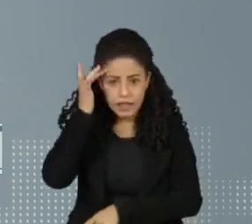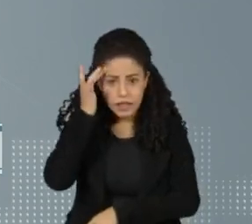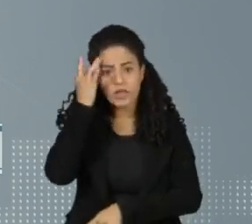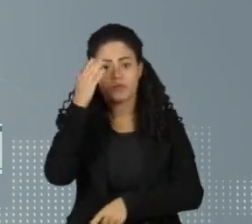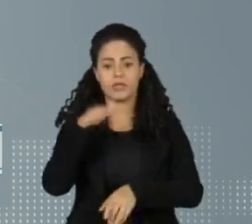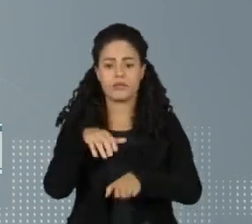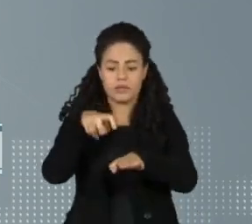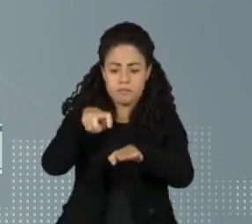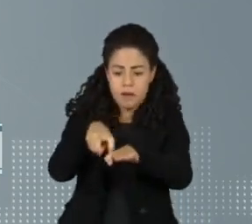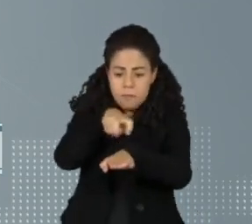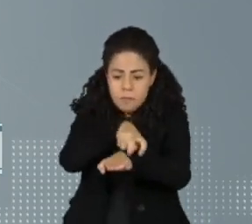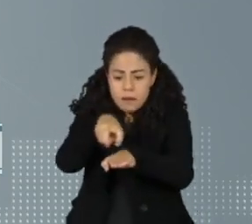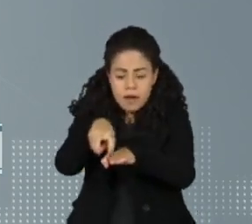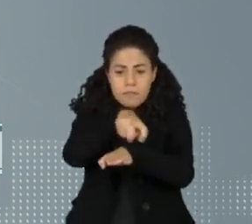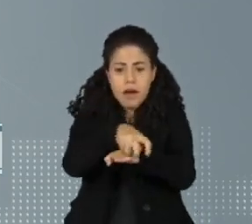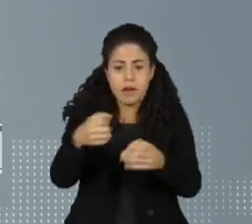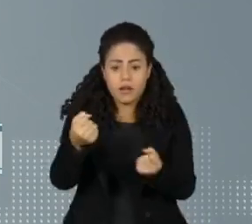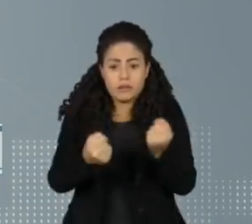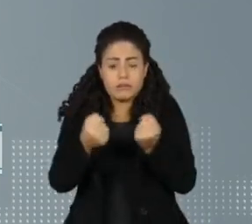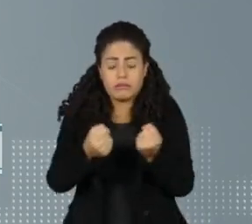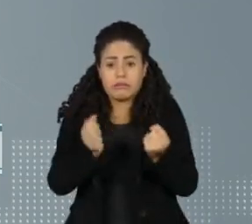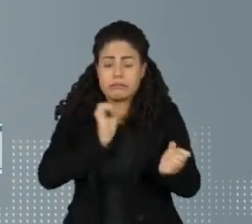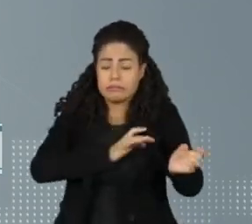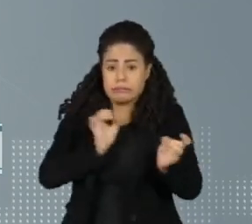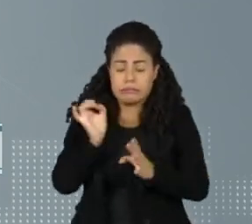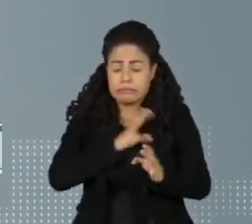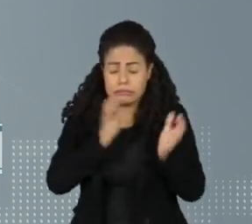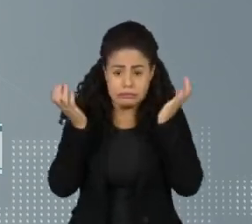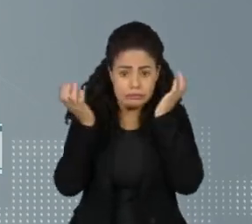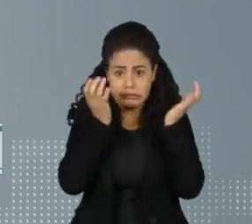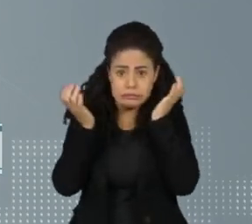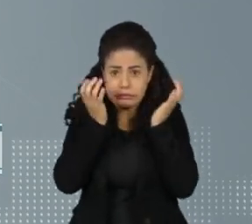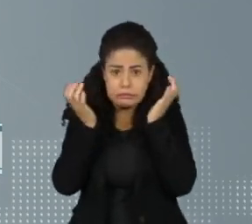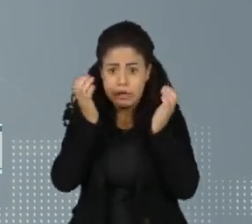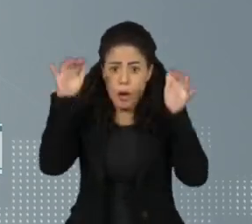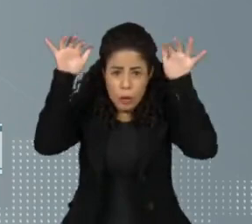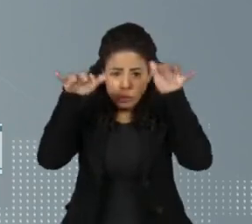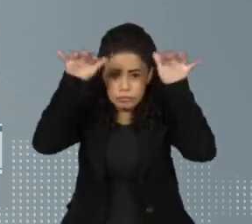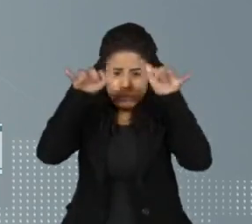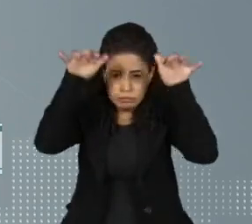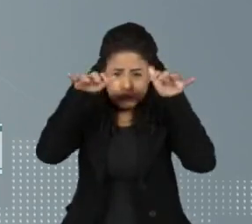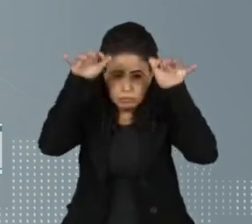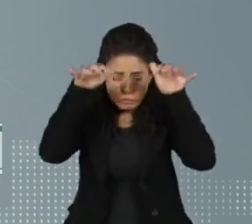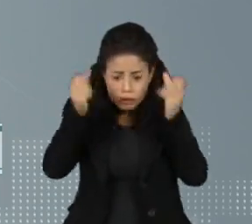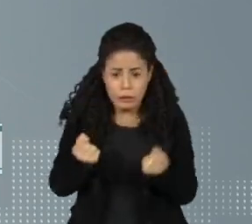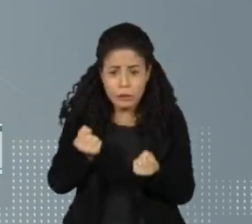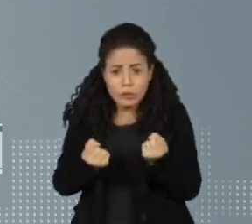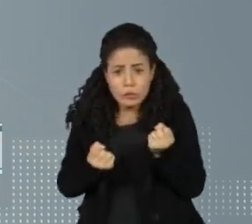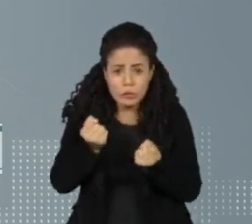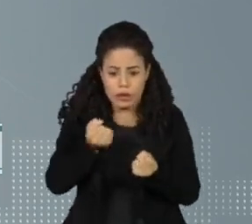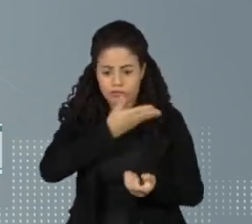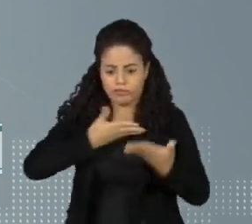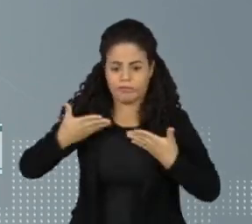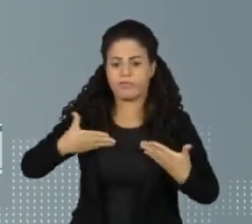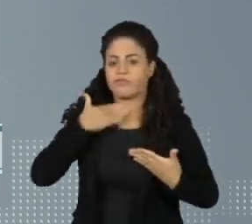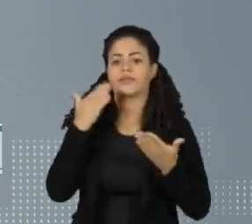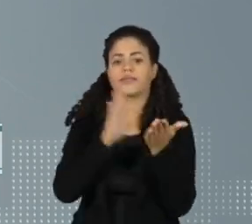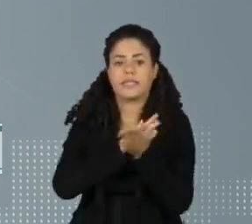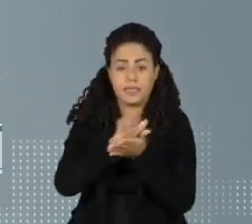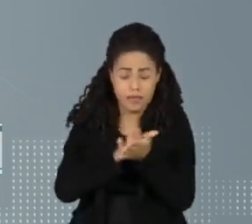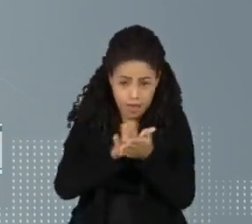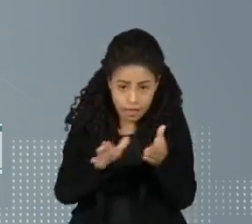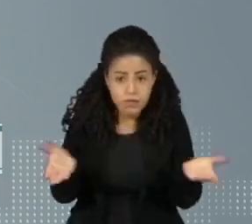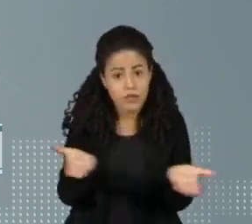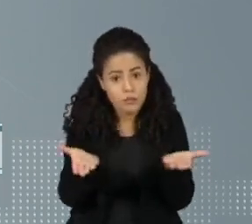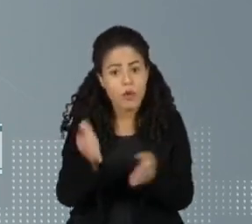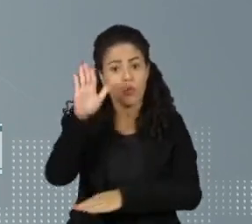deste carro enfrentaram momentos de pânico ao trafegar enquanto chovia. Ninguém ficou ferido. Para a tarde de